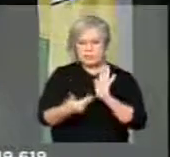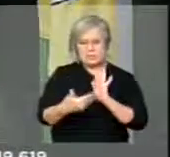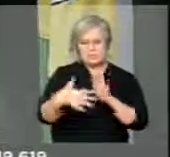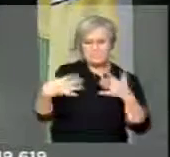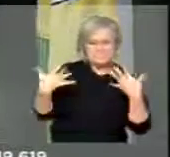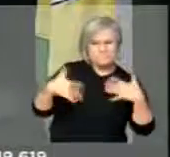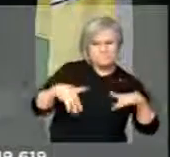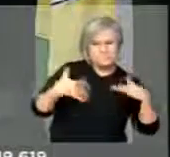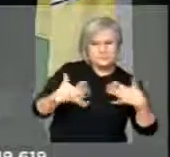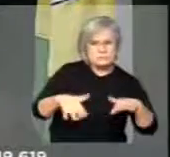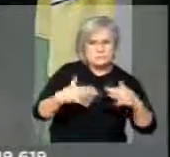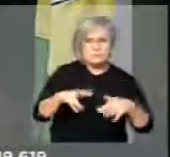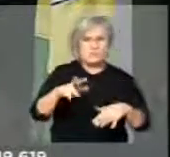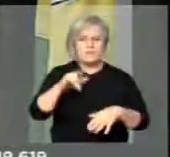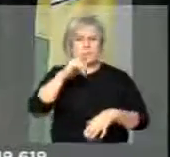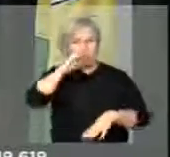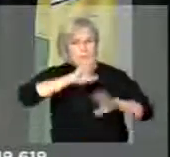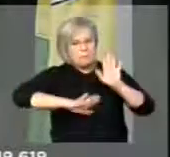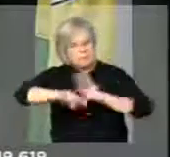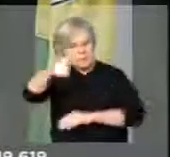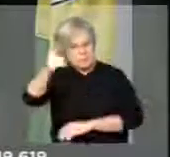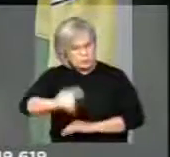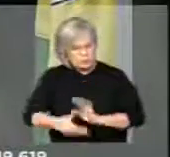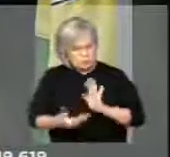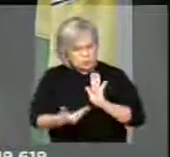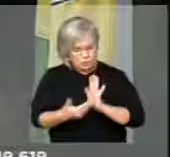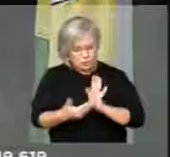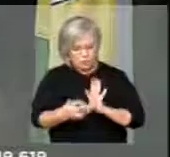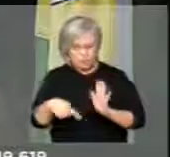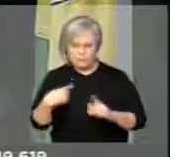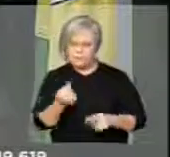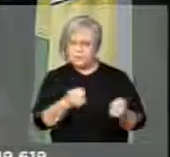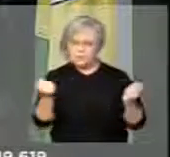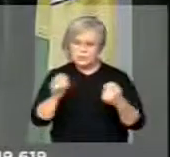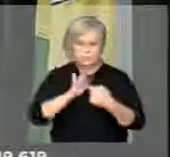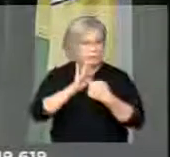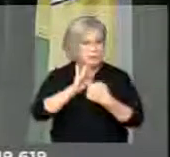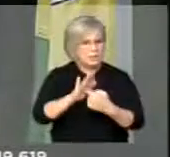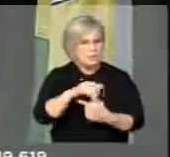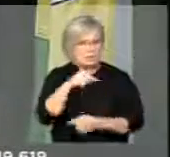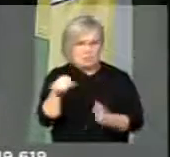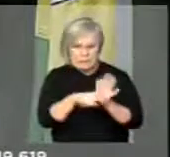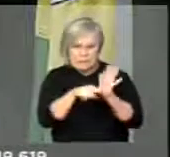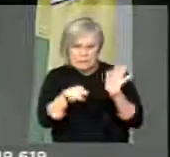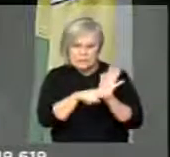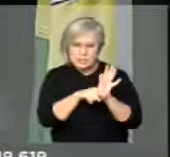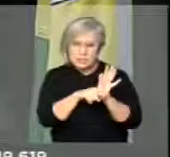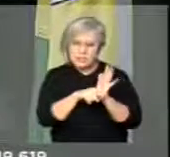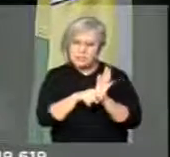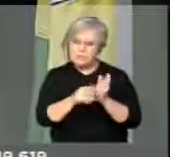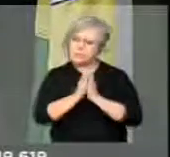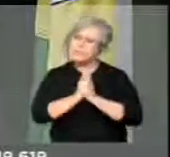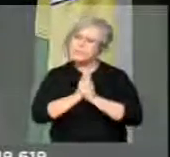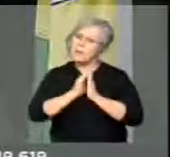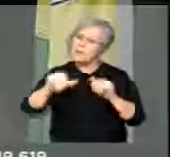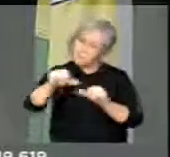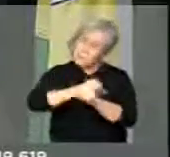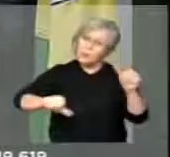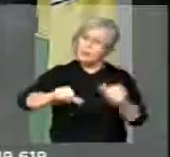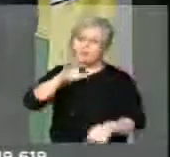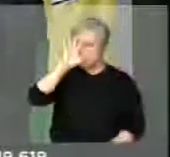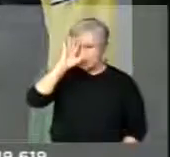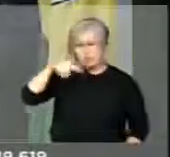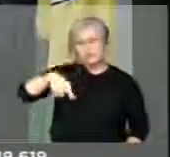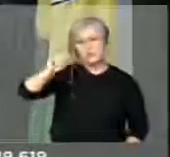colocar essa casa em risco de novo, que nós vamos ser o lafote negativo, é nesse sentido que nós estamos falando. Se é um